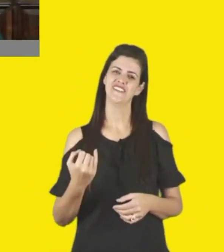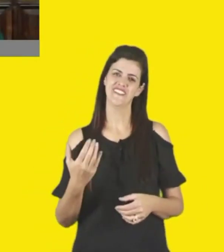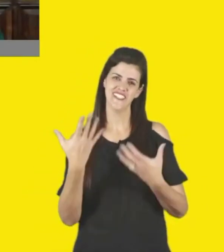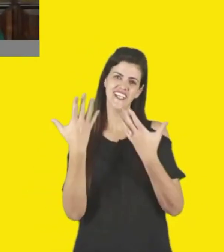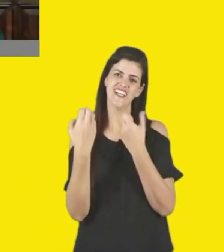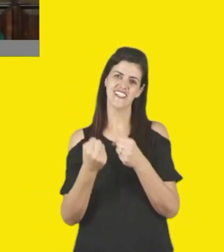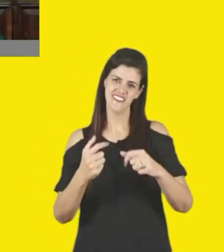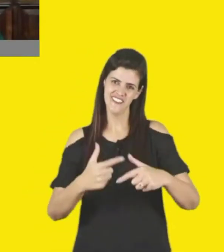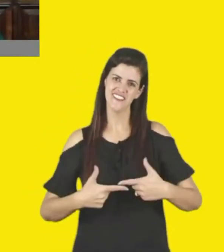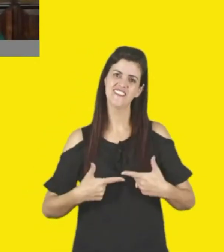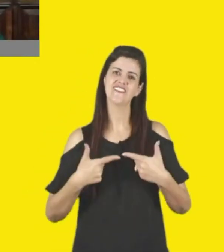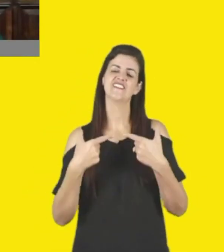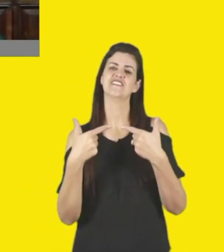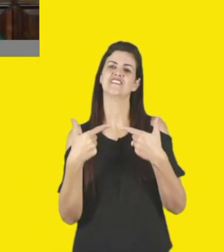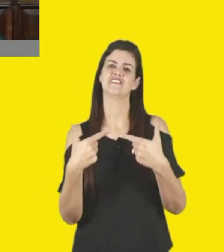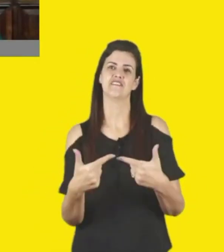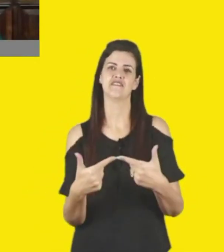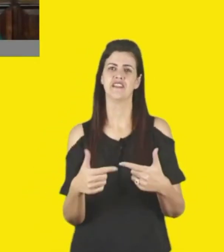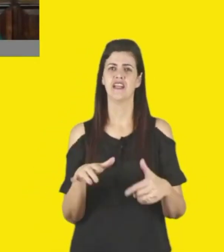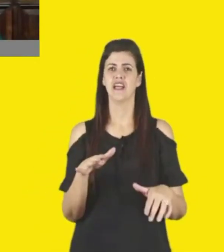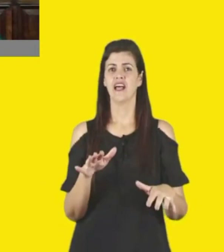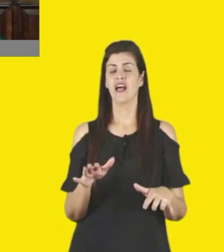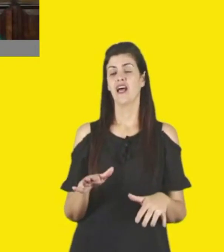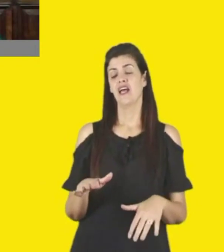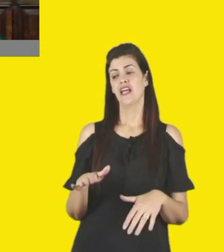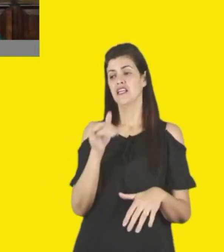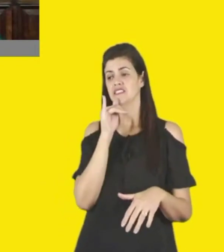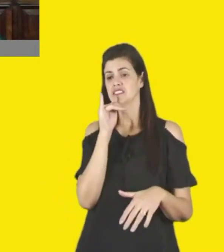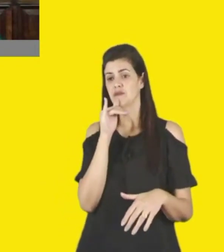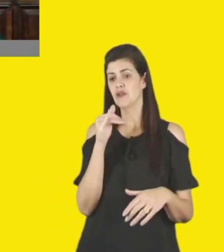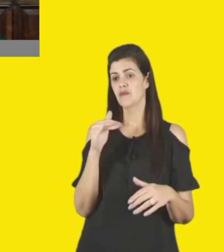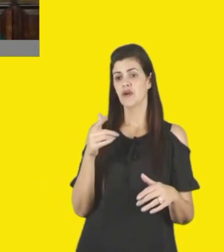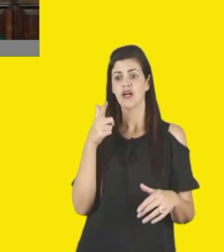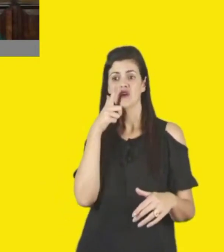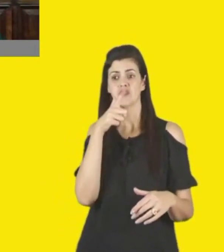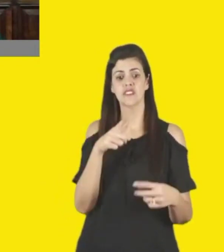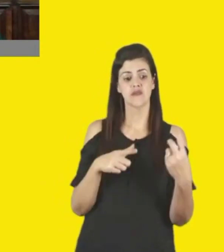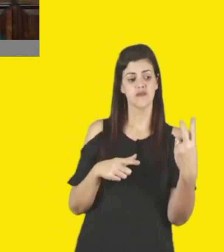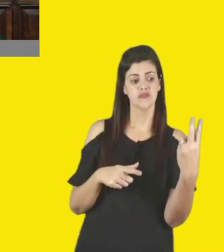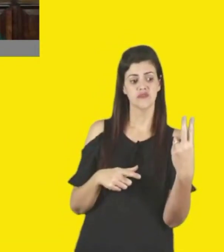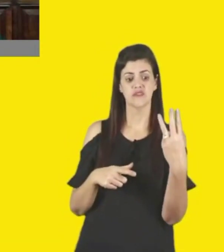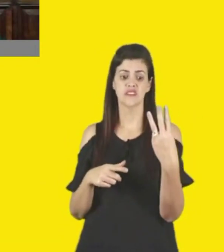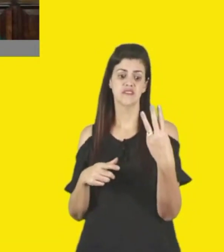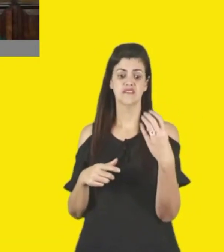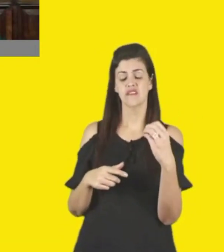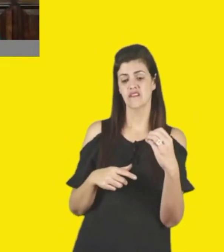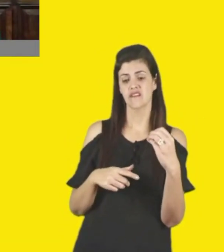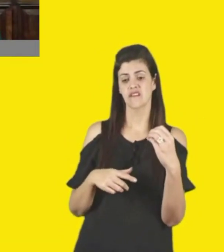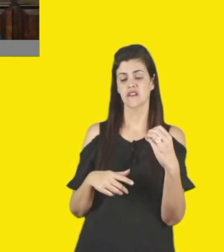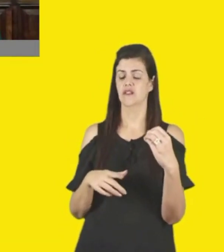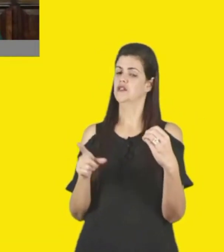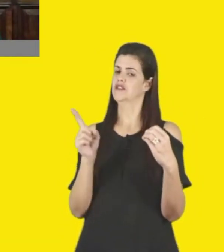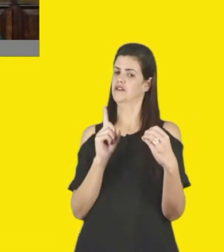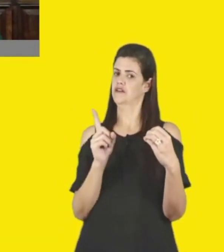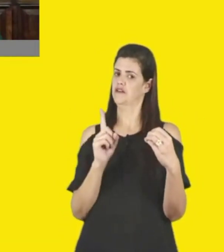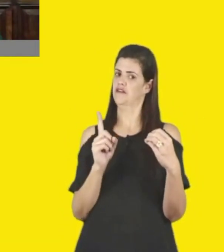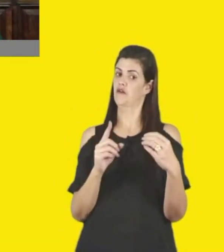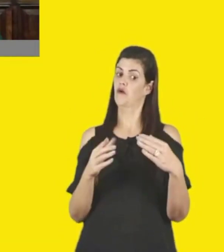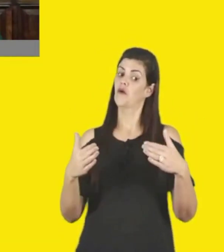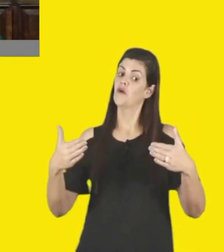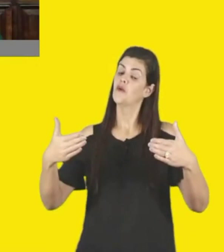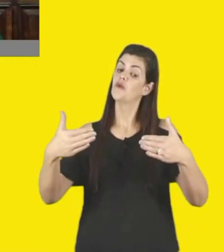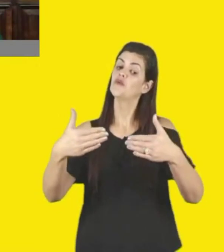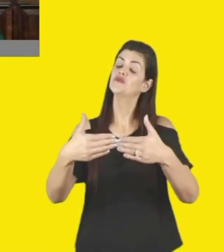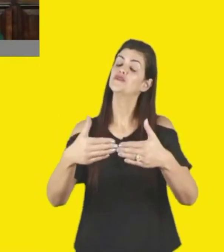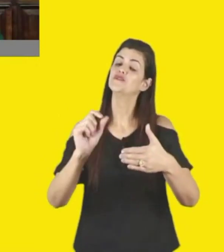é próximo, quando a gente abrir e falar, ah, chegamos a 230, ah, cadê as 300? Aí, só para todo mundo saber, a gente vai escalonar isso